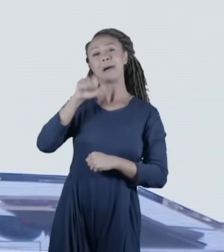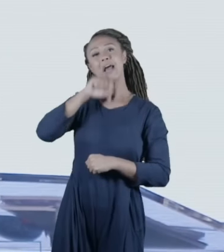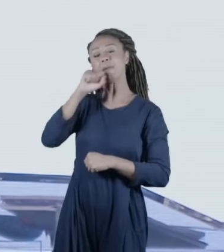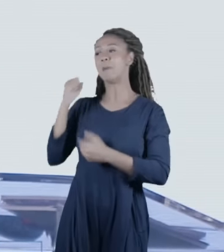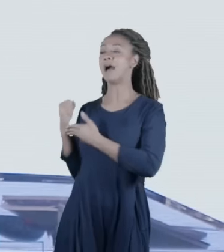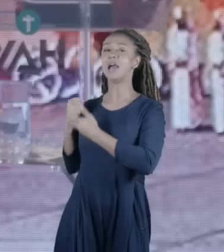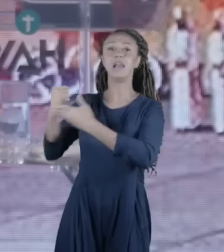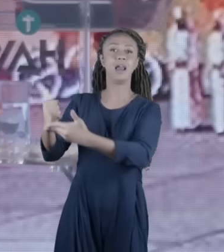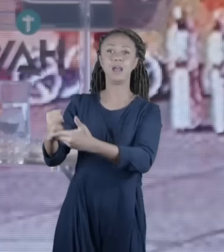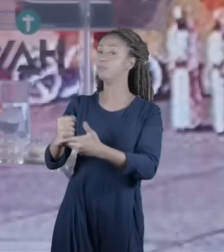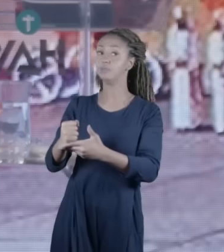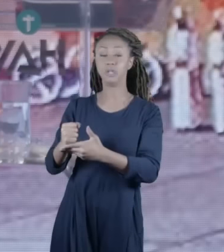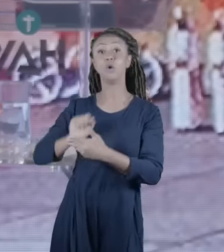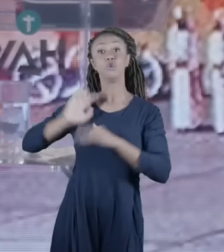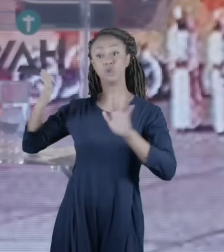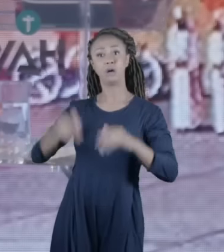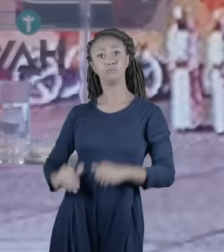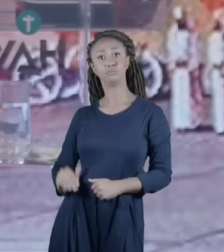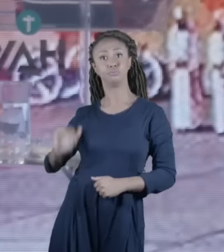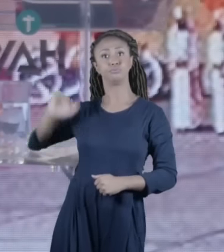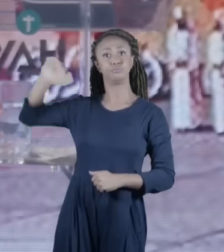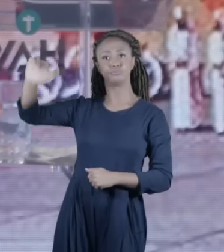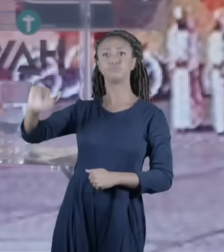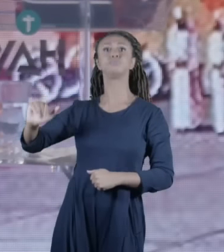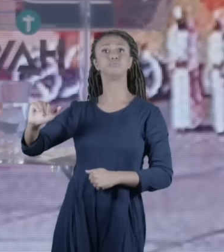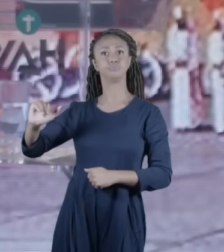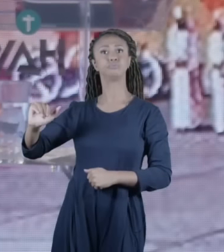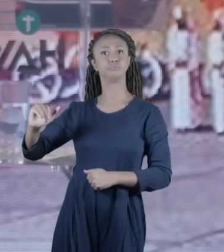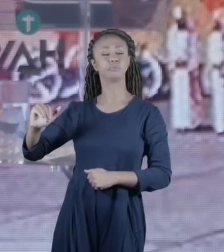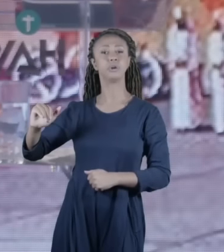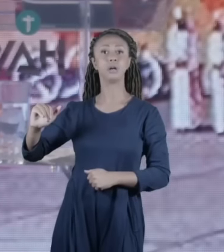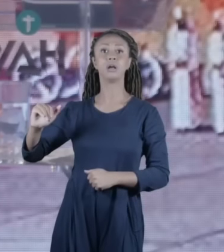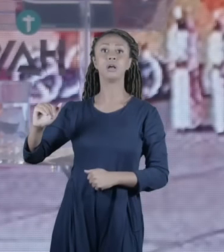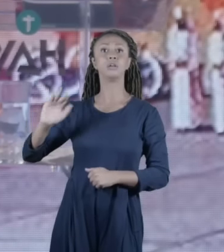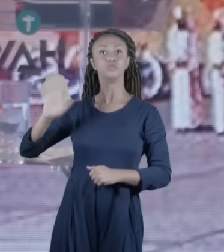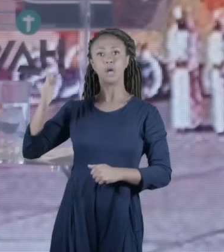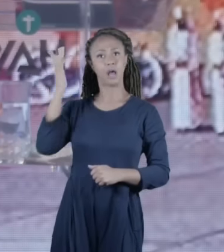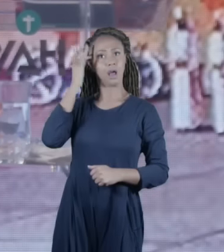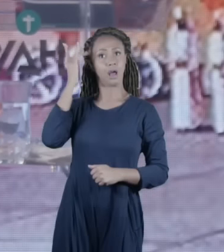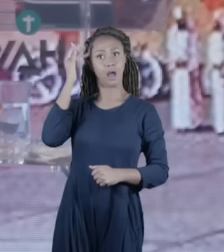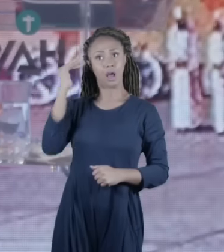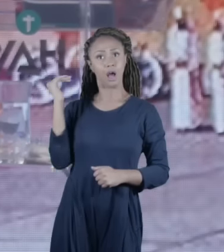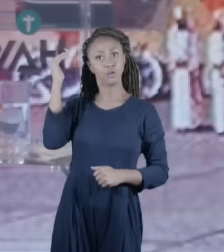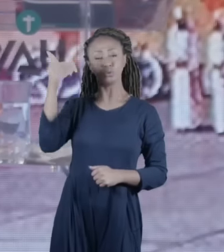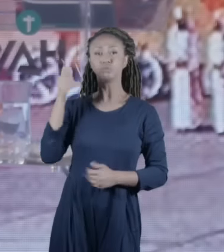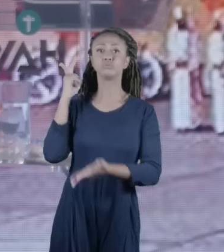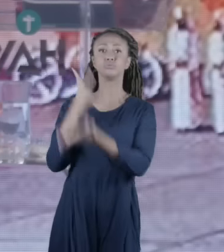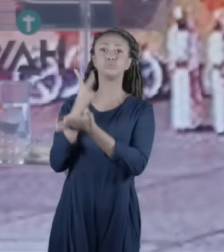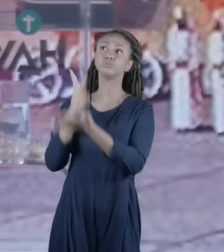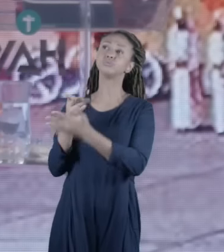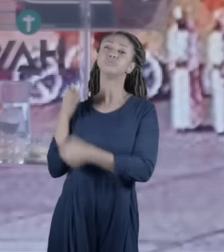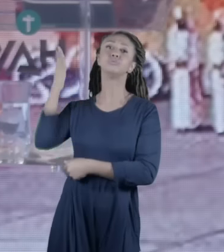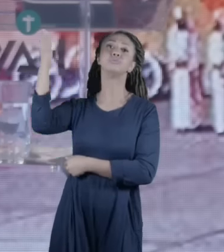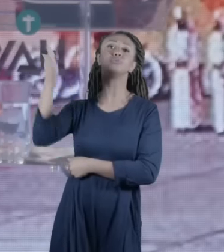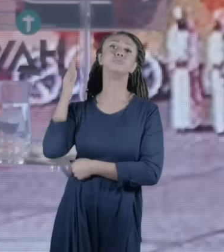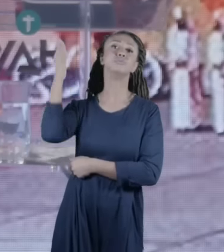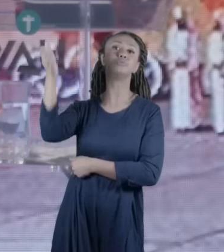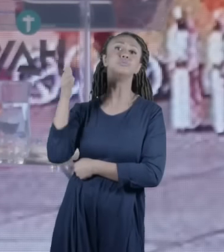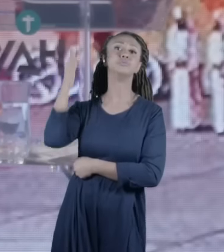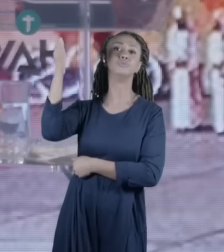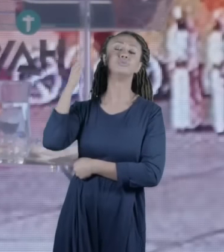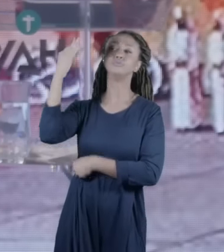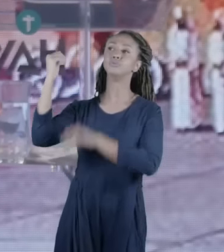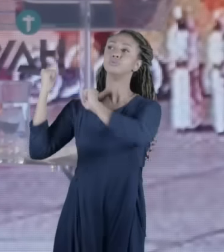mesmo depois que Jesus continua depois mesmo que Jesus é adulto ele continua subindo ao templo de Jerusalém ele